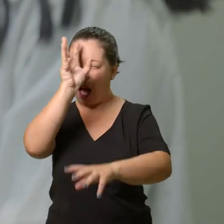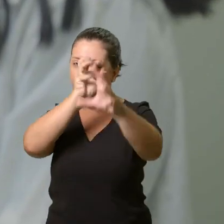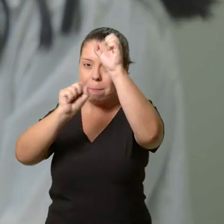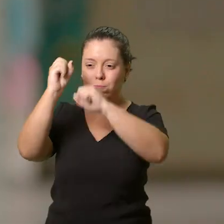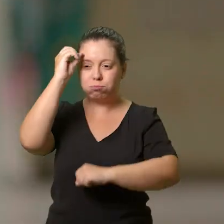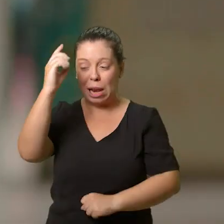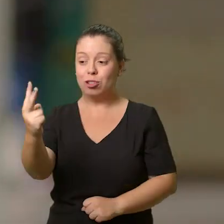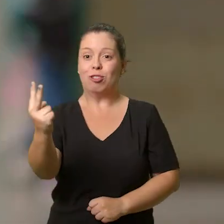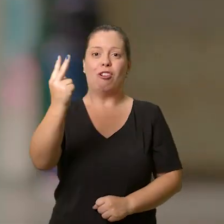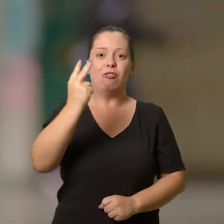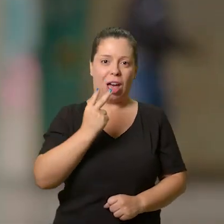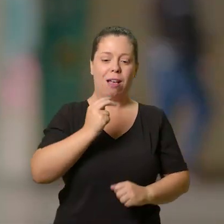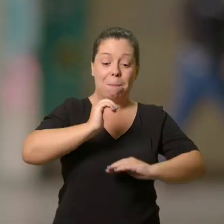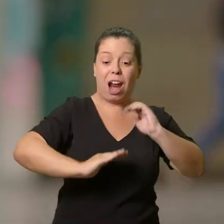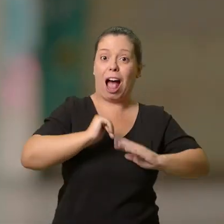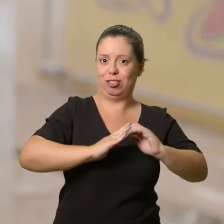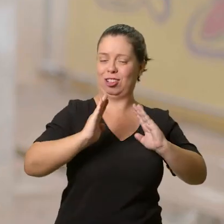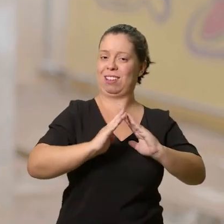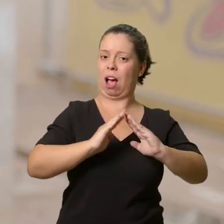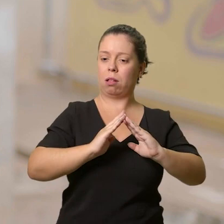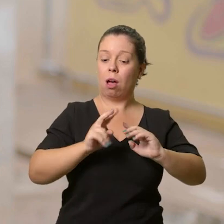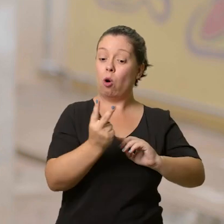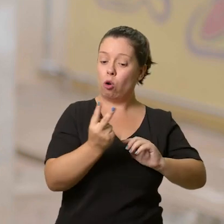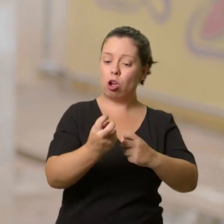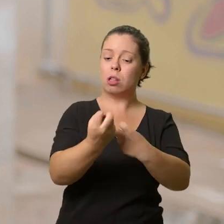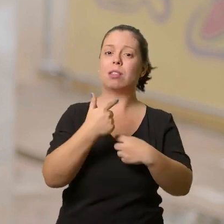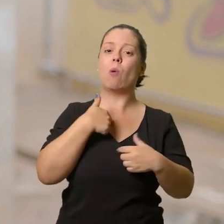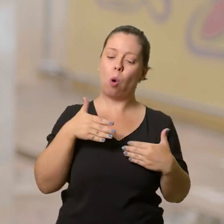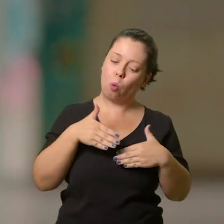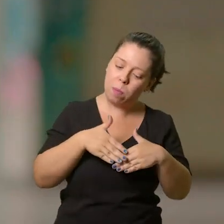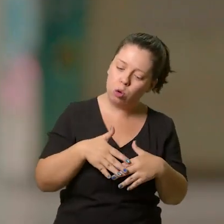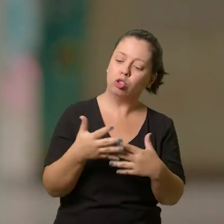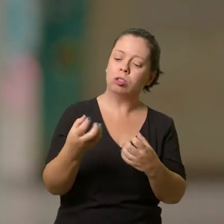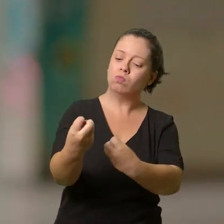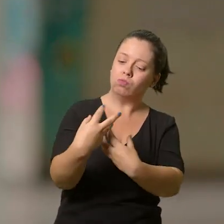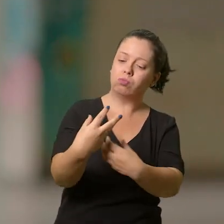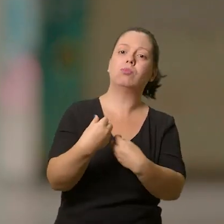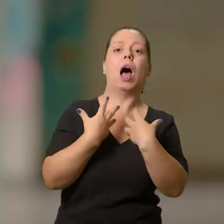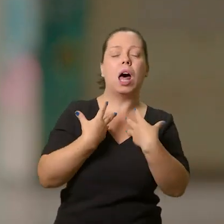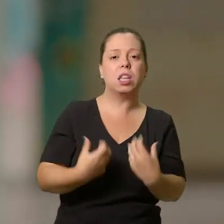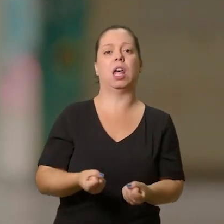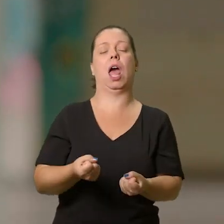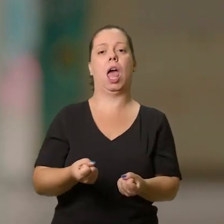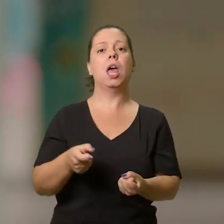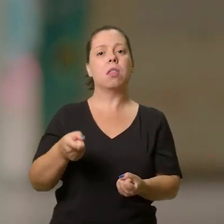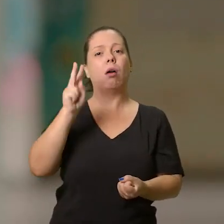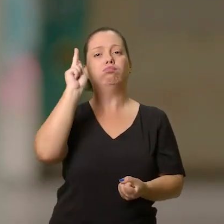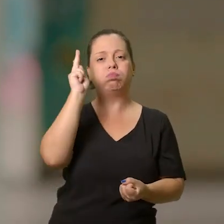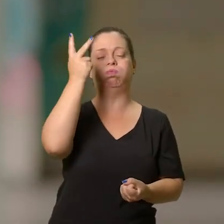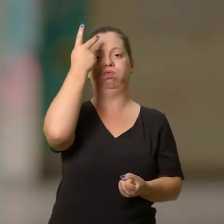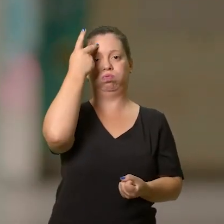aprenderam aqui, eles exercem a prática lá e me ensinaram muito isso. Ter a humildade de acolher